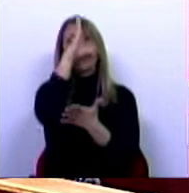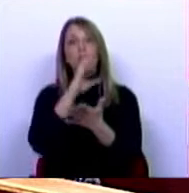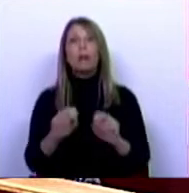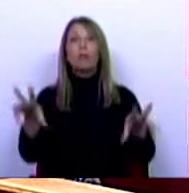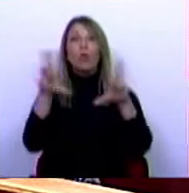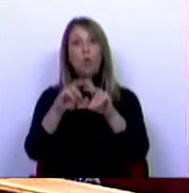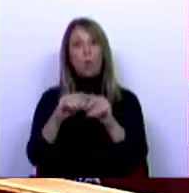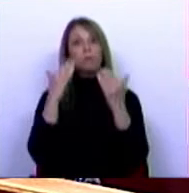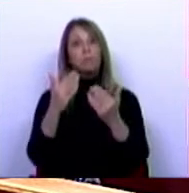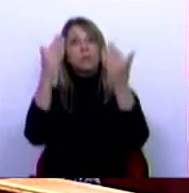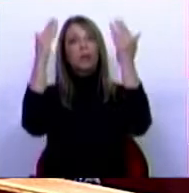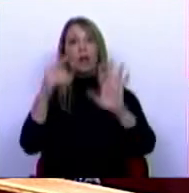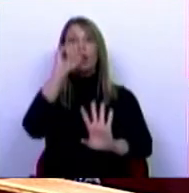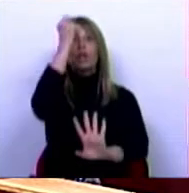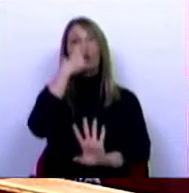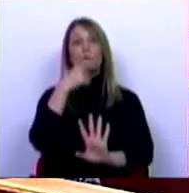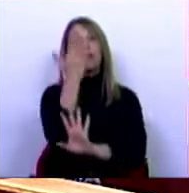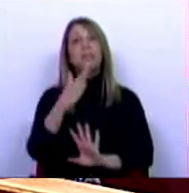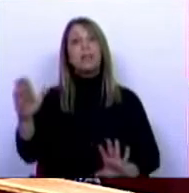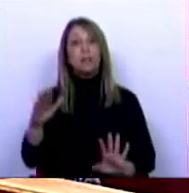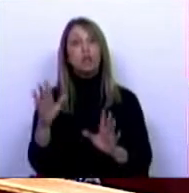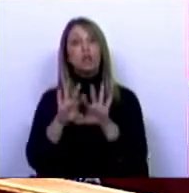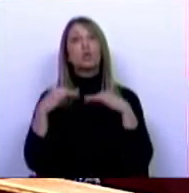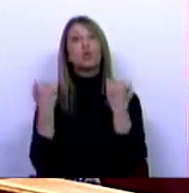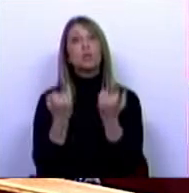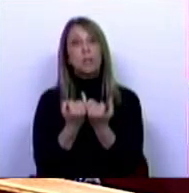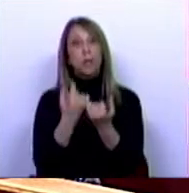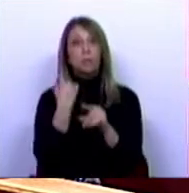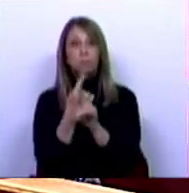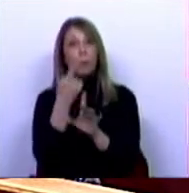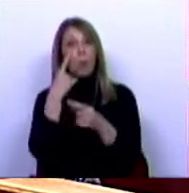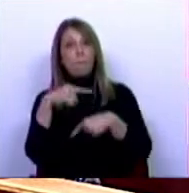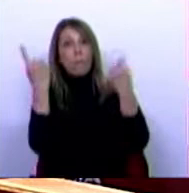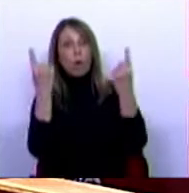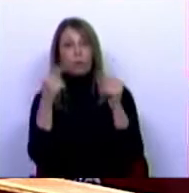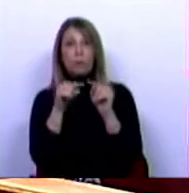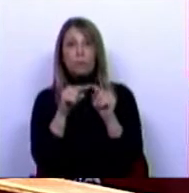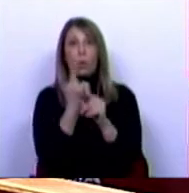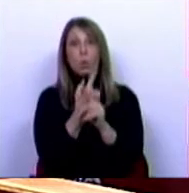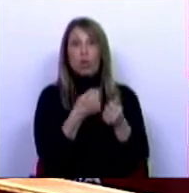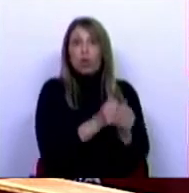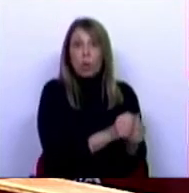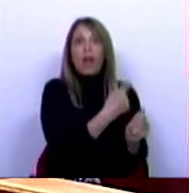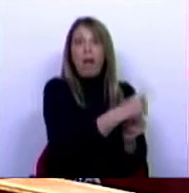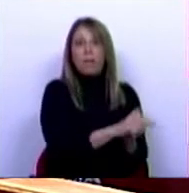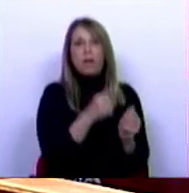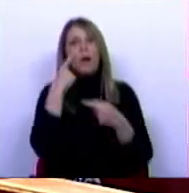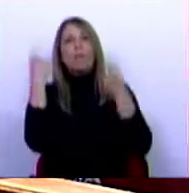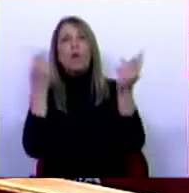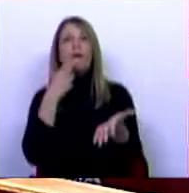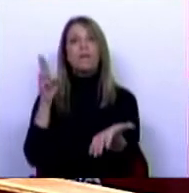os seus historiadores cientistas sociais, que preservam e trazem à luz, escondida, a verdade em arquivos